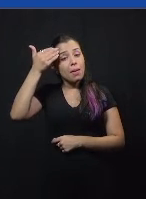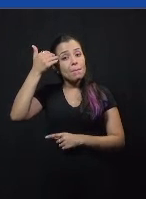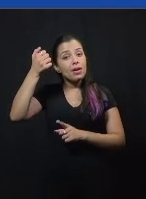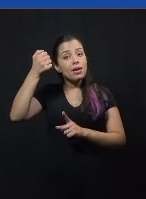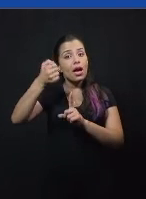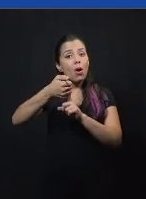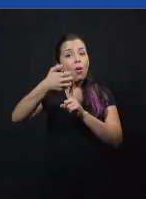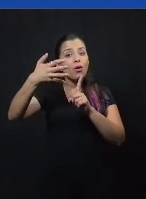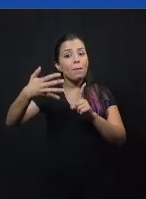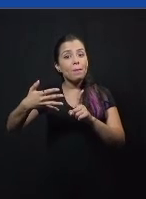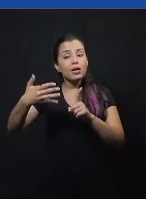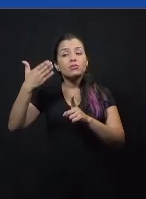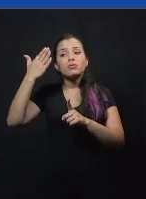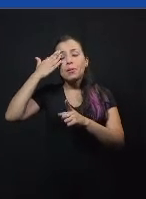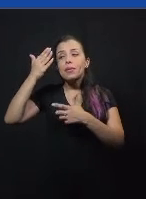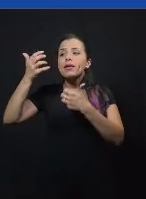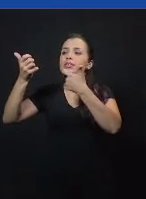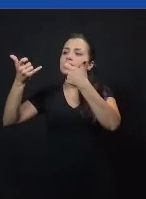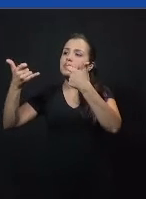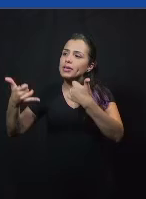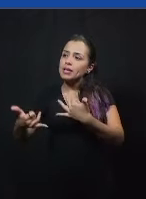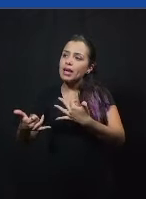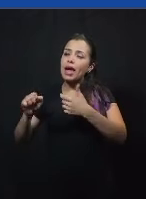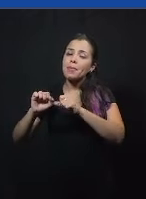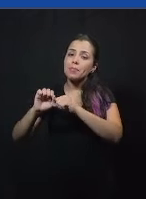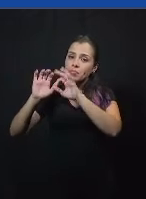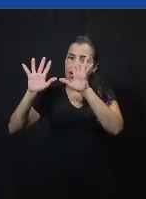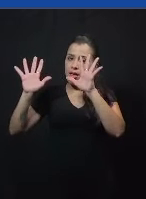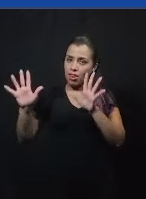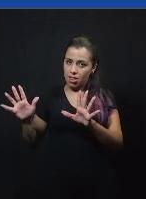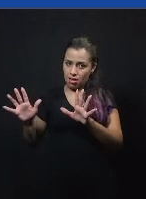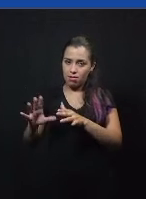clara e de uma forma embasada em informações e em dados reais.